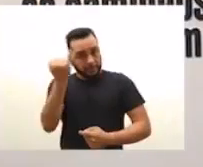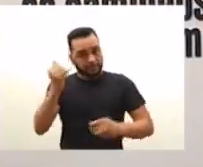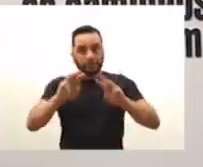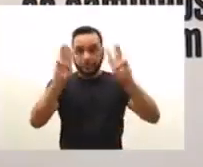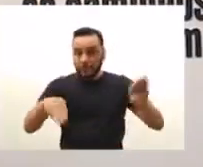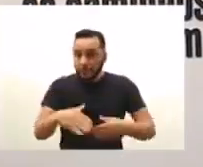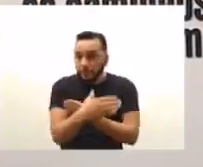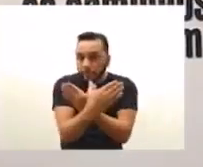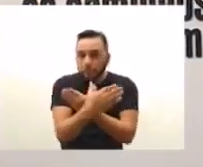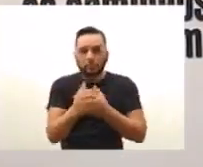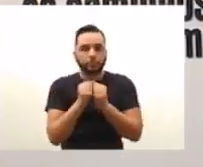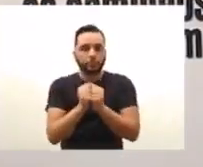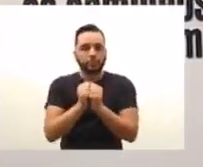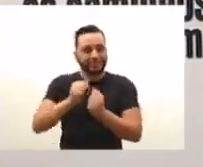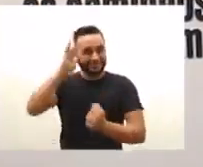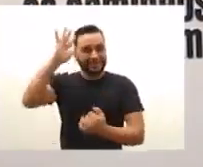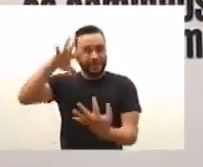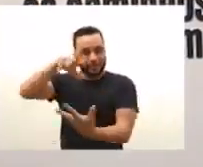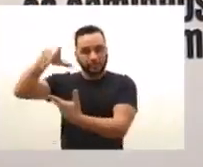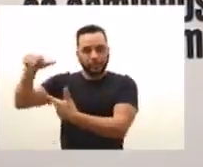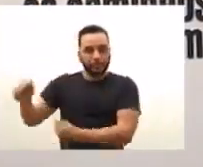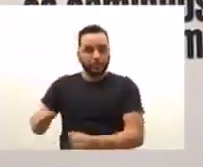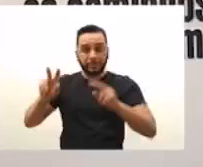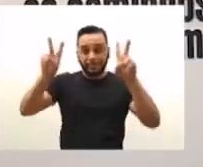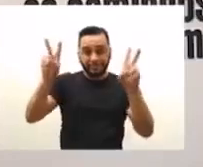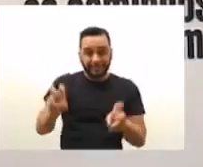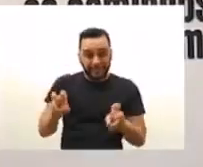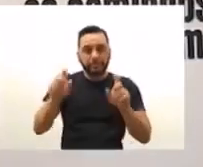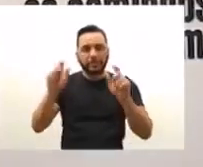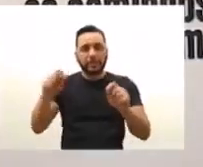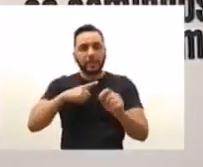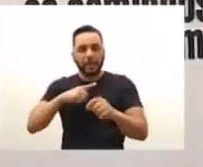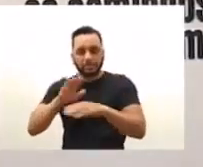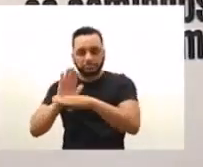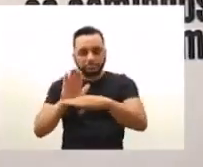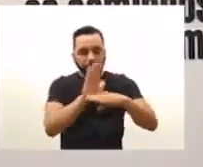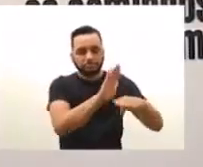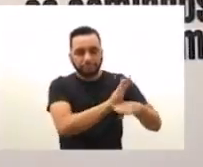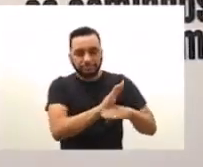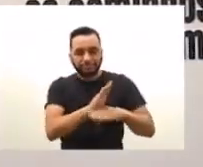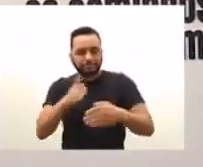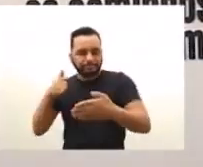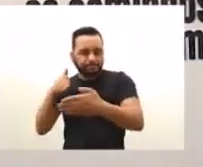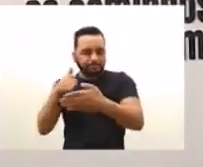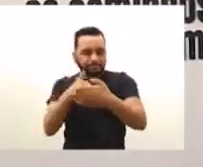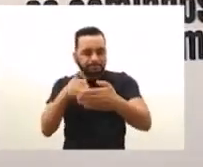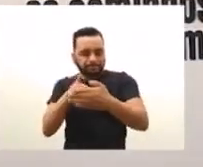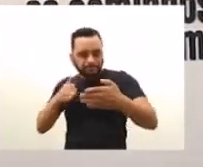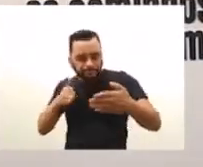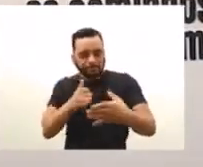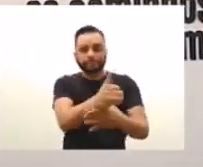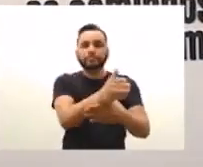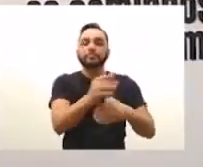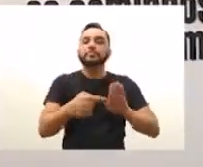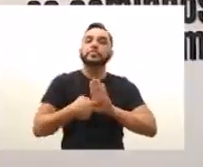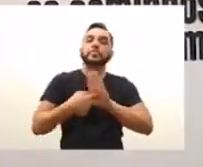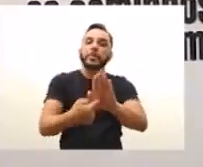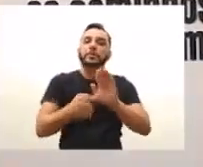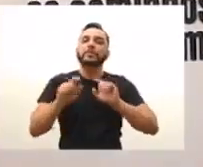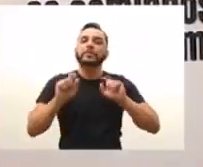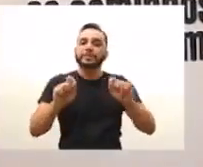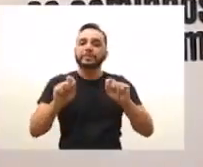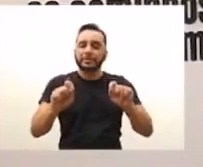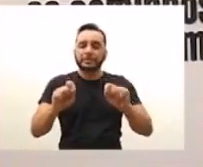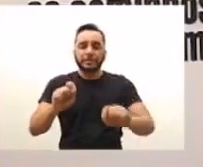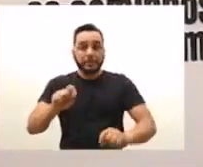Inclusão, participando da Sonhar o Mundo, com o lema Solidariedade Derrubando Muros, ela nos traz à tona